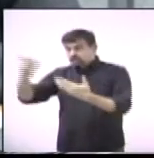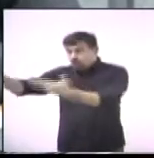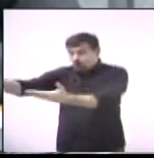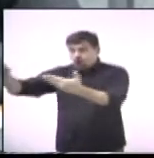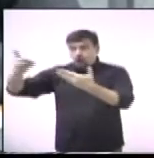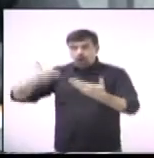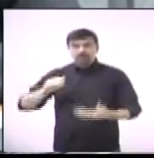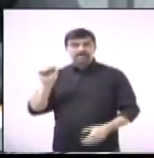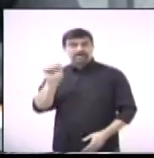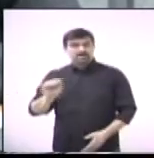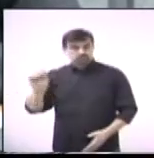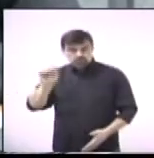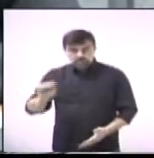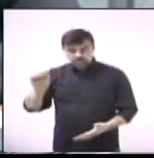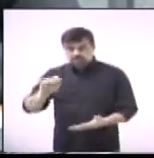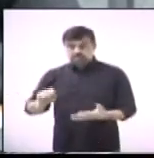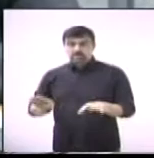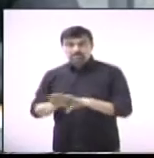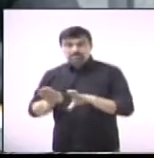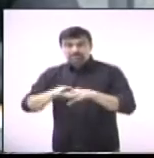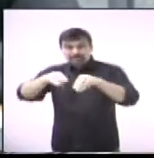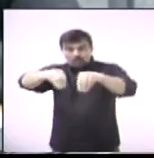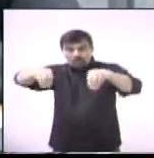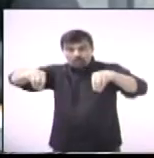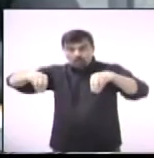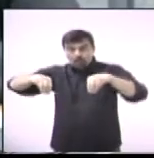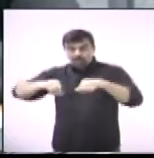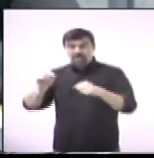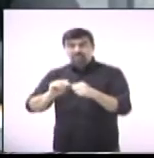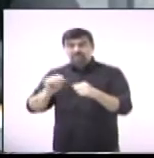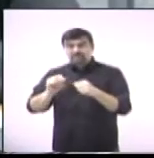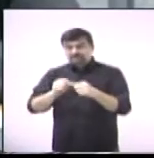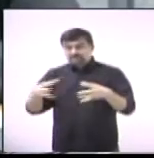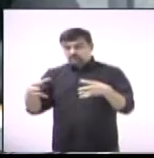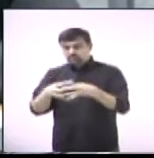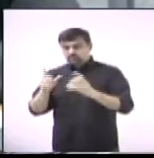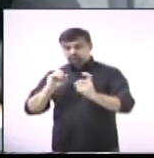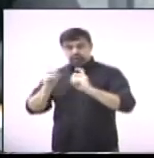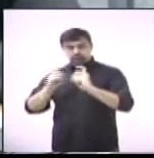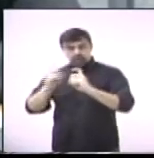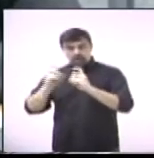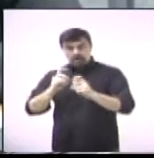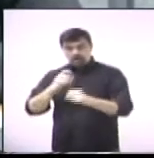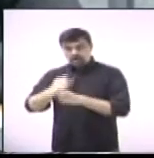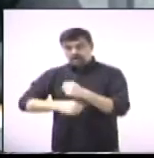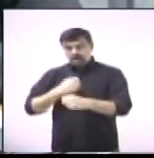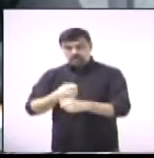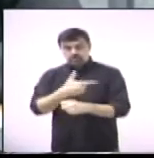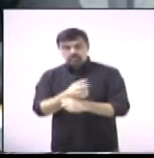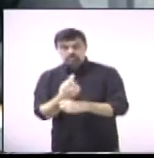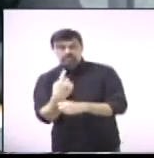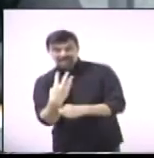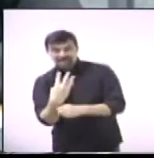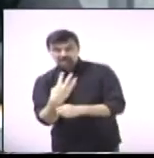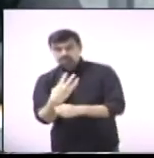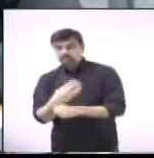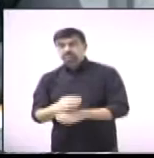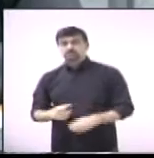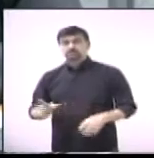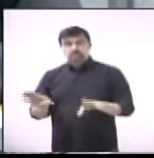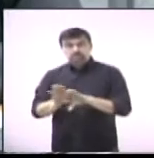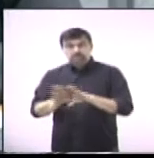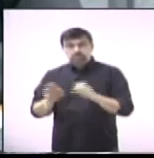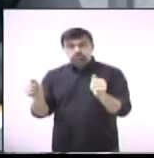participar, por indicação do Danilo Barros, vai estar tendo o Fórum 2014 e o vereador